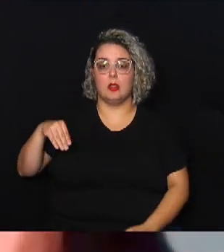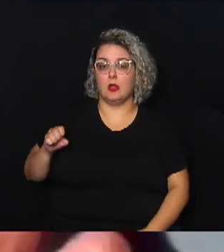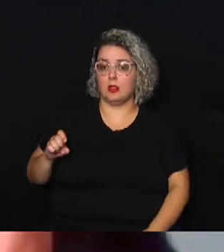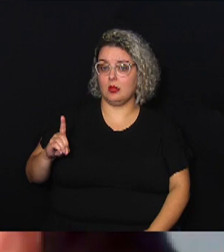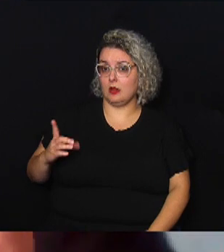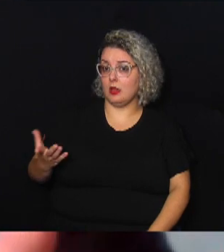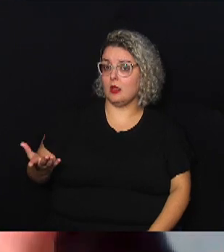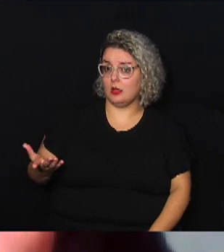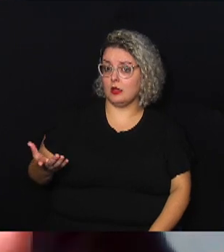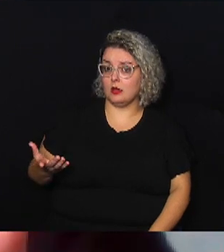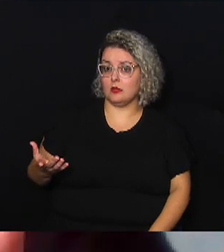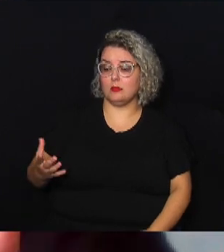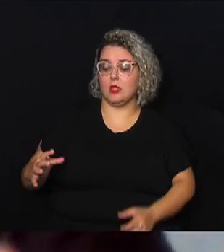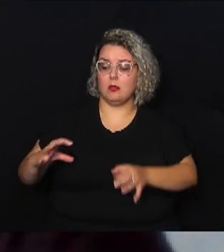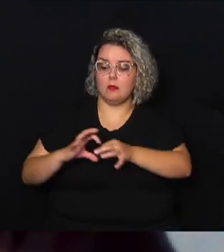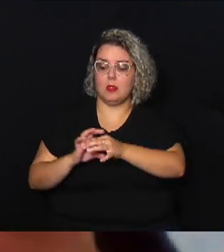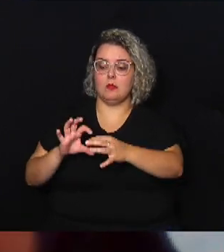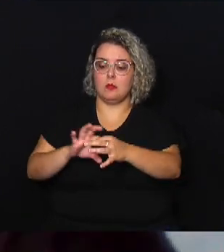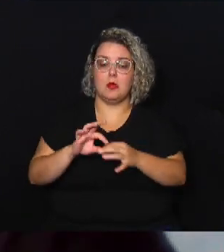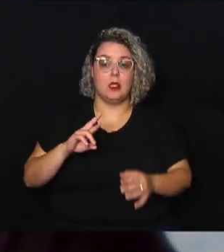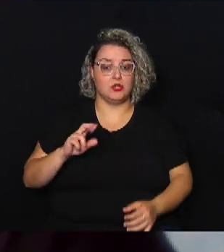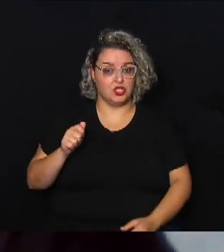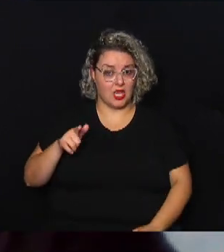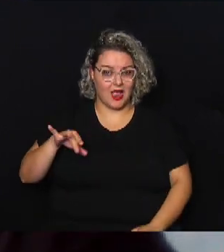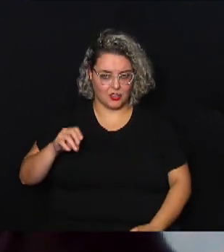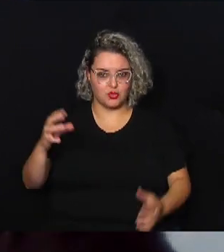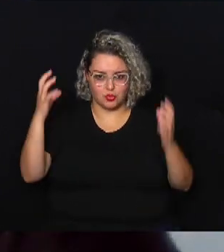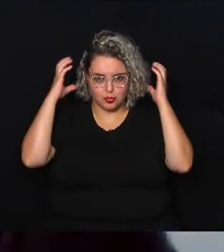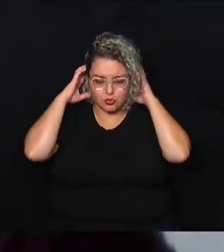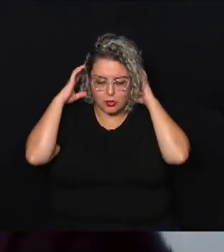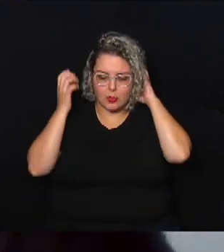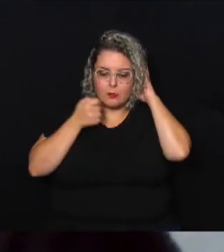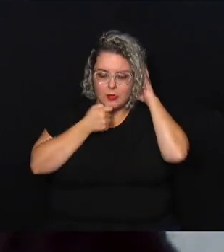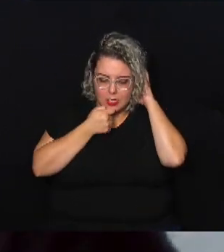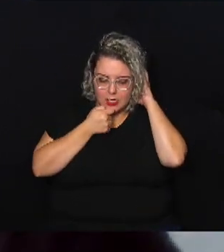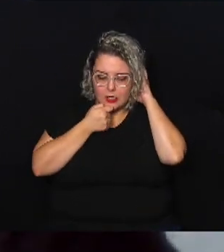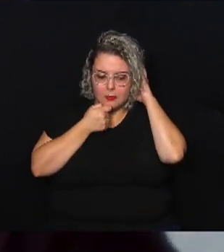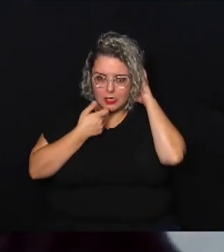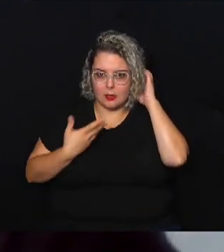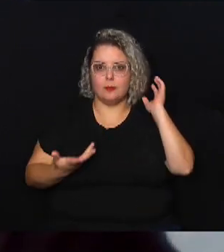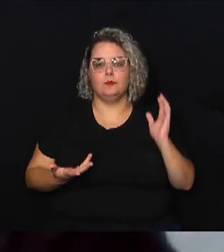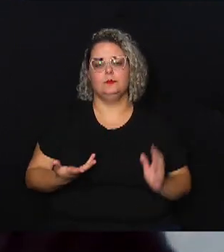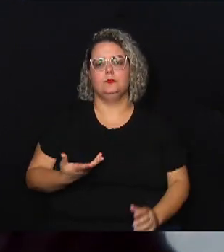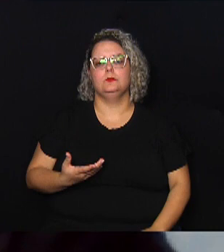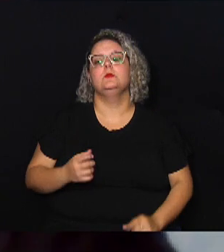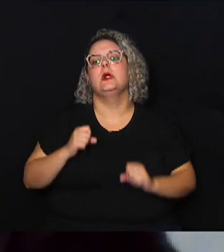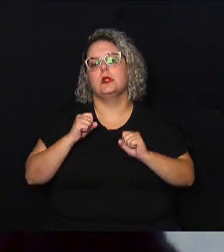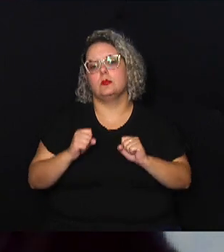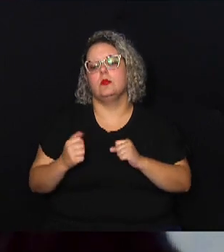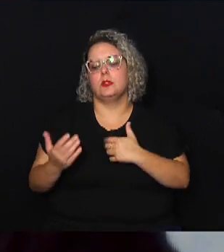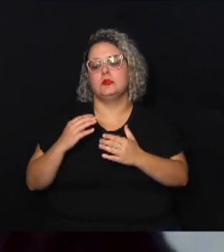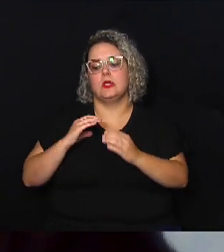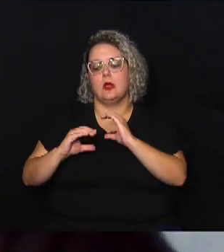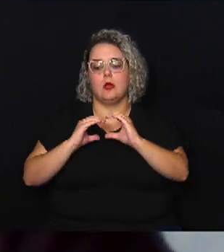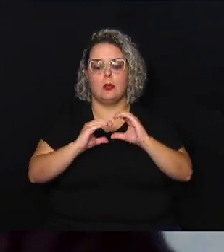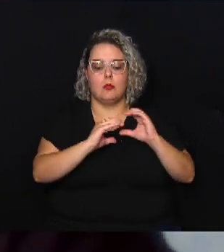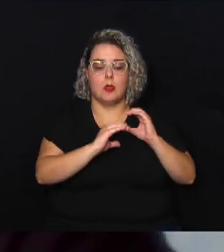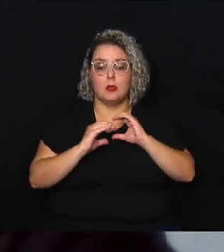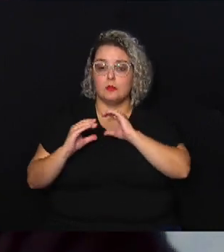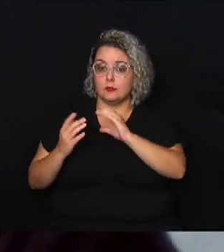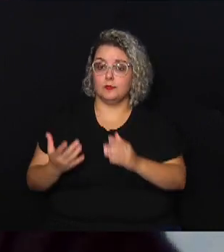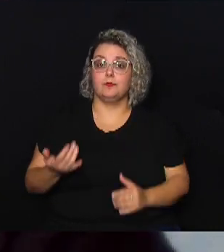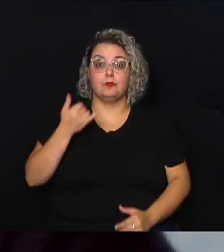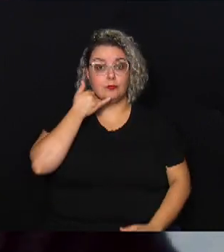tecnologias de rádio sejam distintas fazendo com que a comunicação possa se estabelecer através do seu